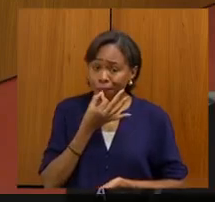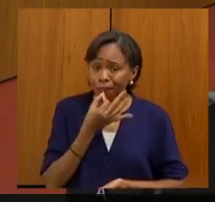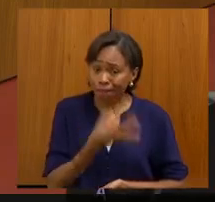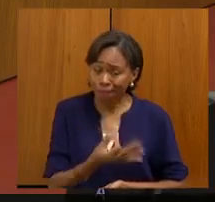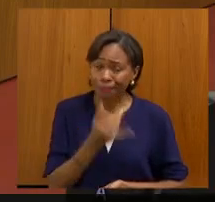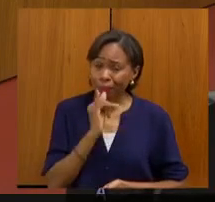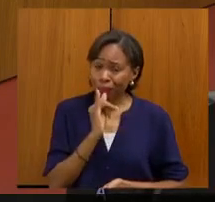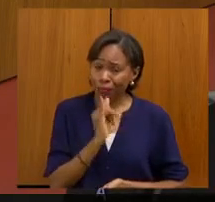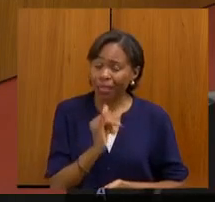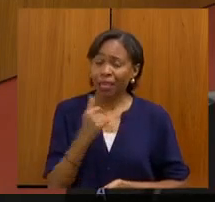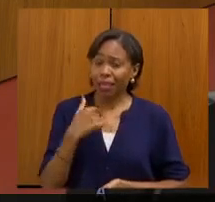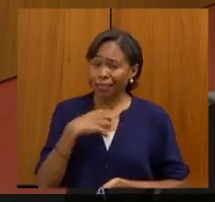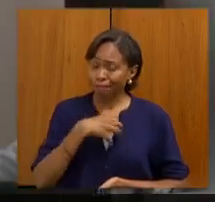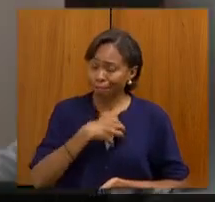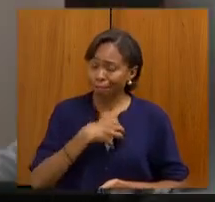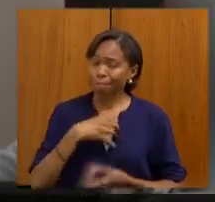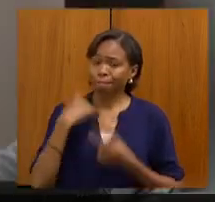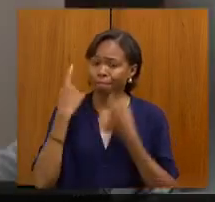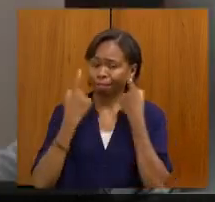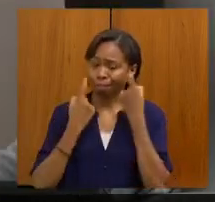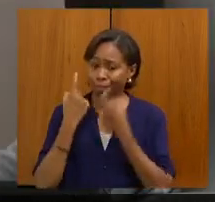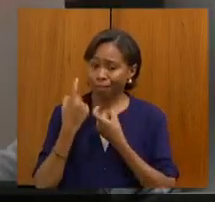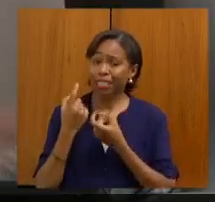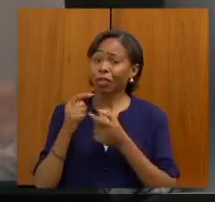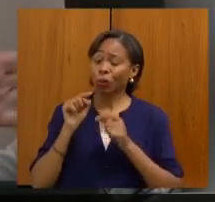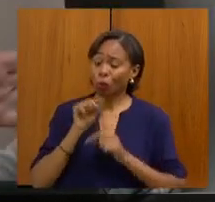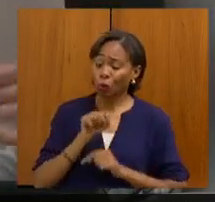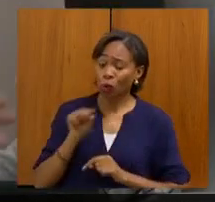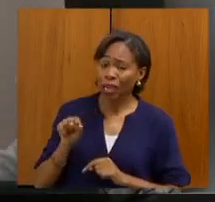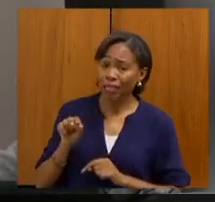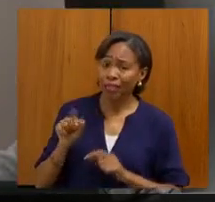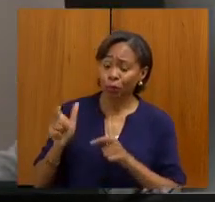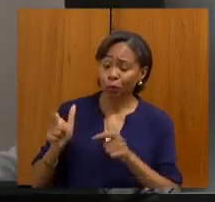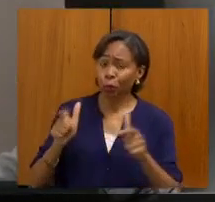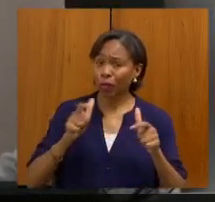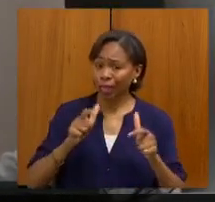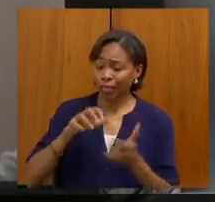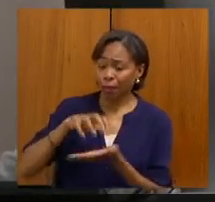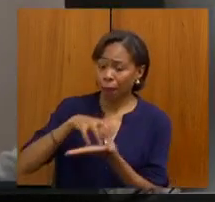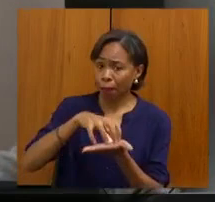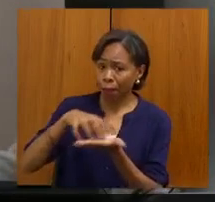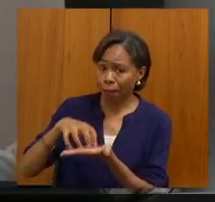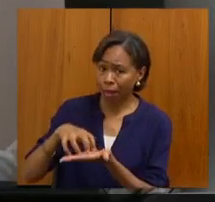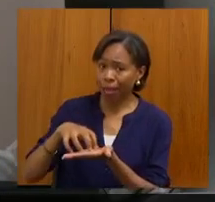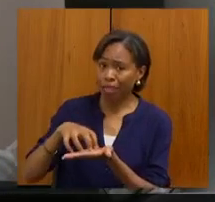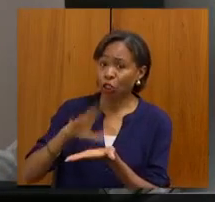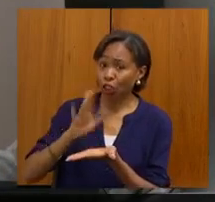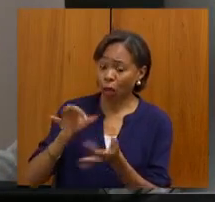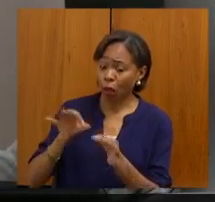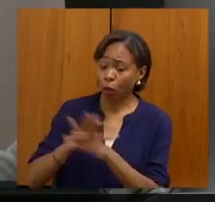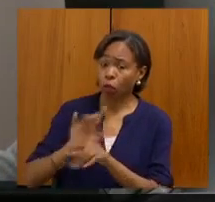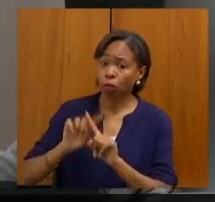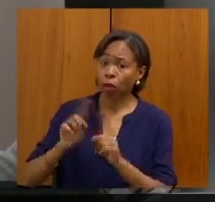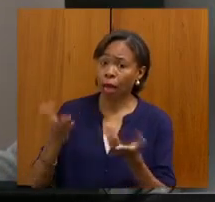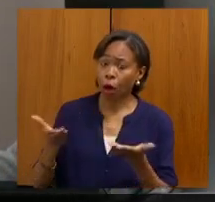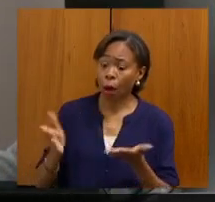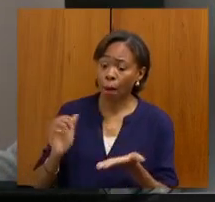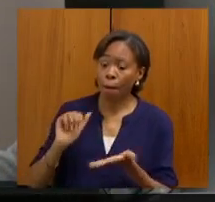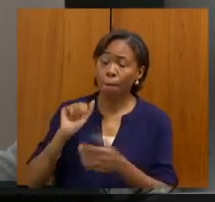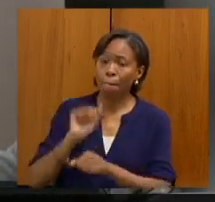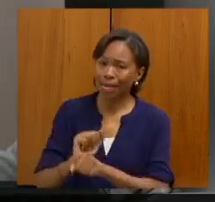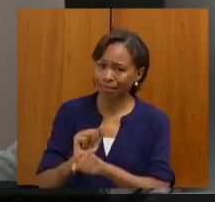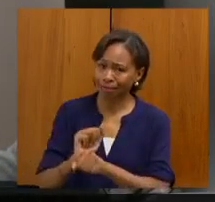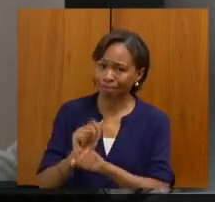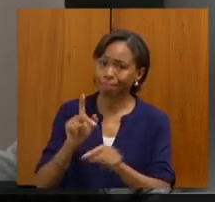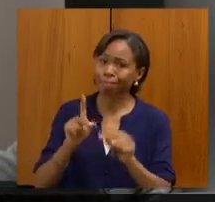preocupação com toda essa estrutura que foi montada e que vai ser paralisada. O senhor lembra, os colegas,